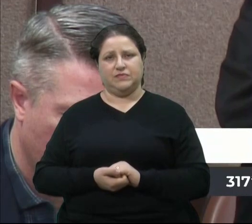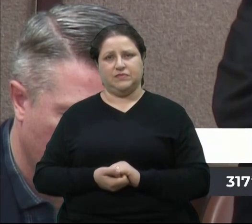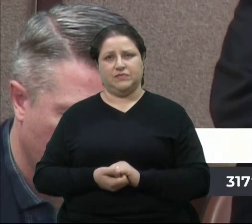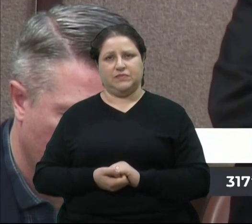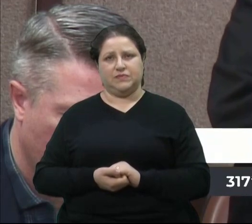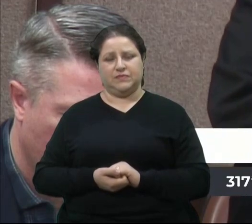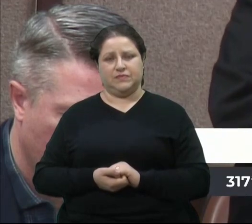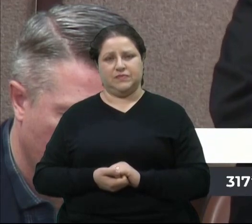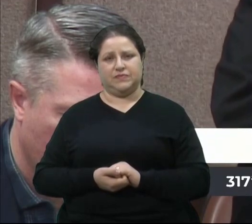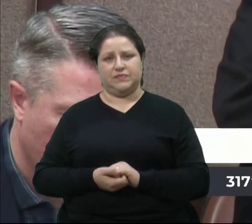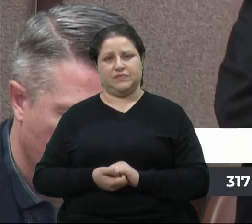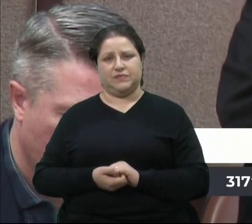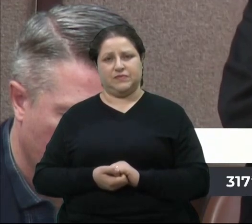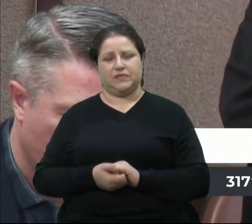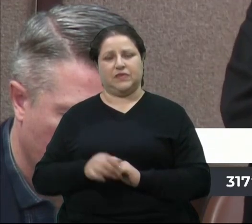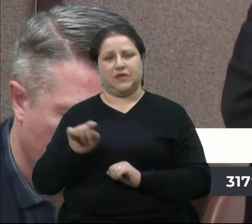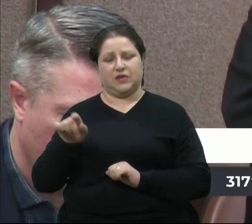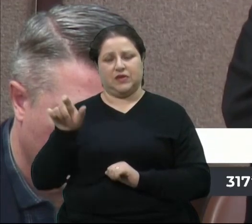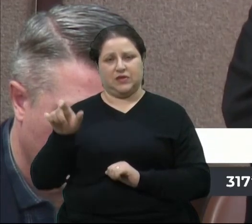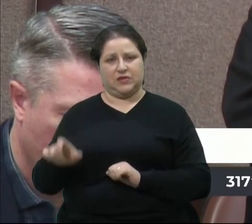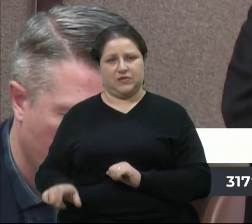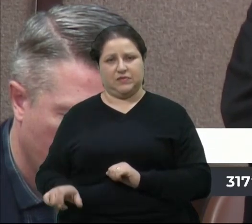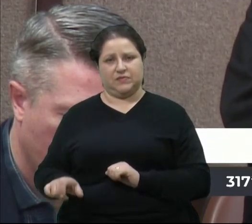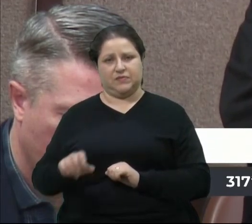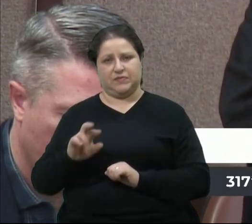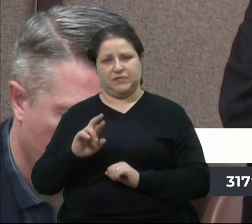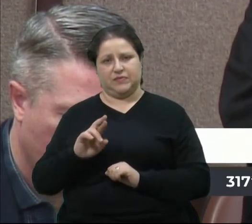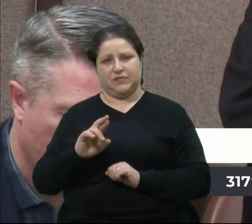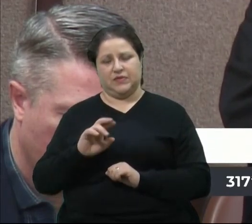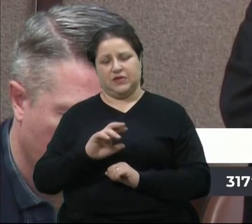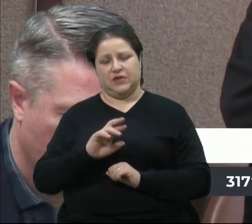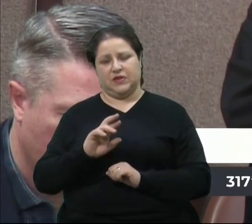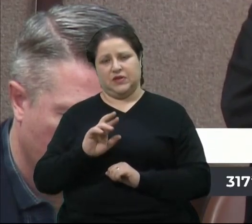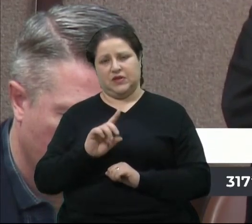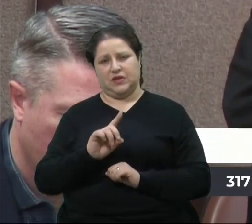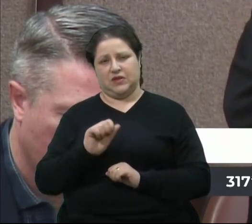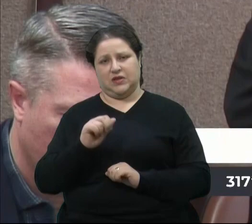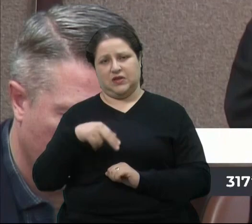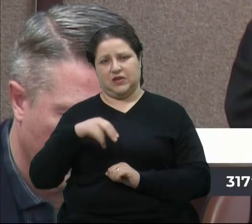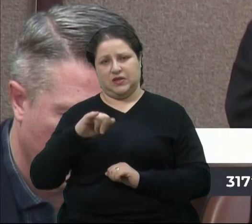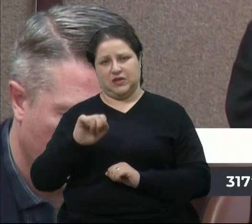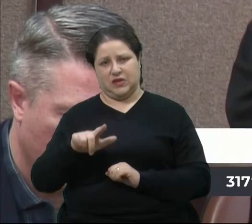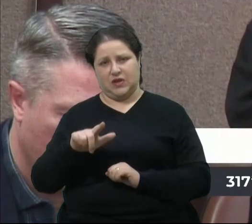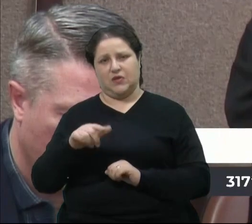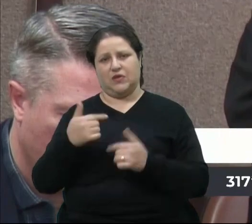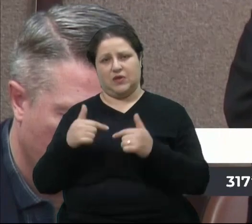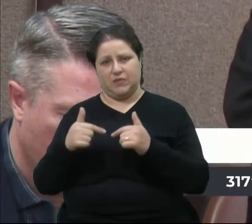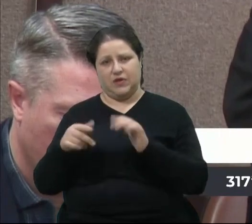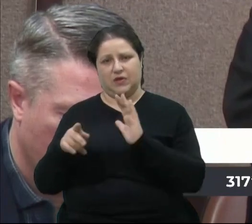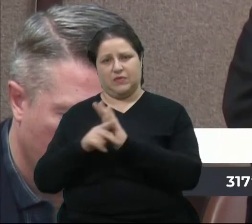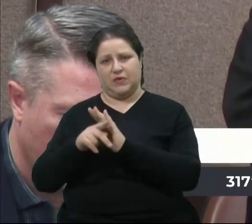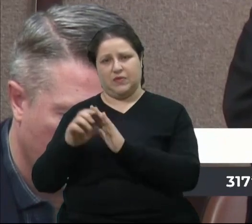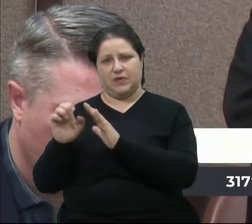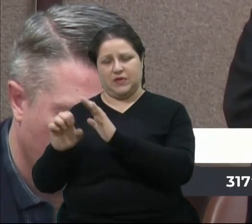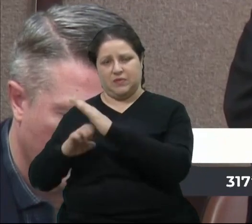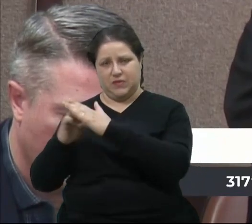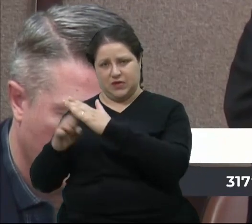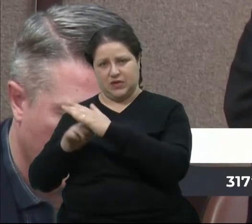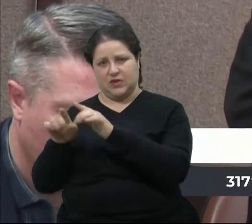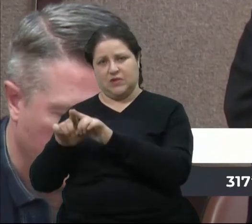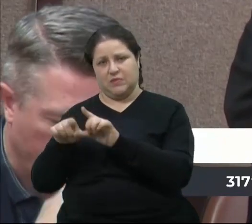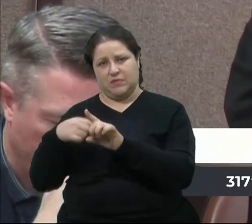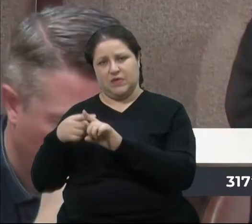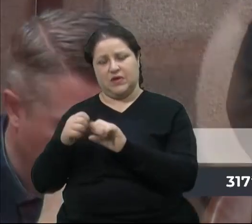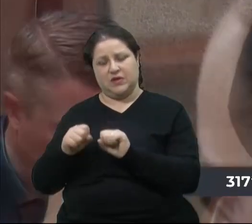Vale ressaltar que o Sr. Daniel Raul Randon não se limita apenas às atividades empresariais. Ele tem sido um defensor